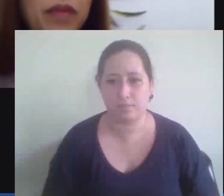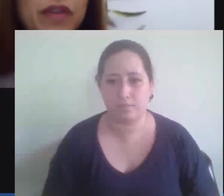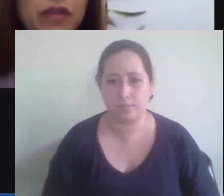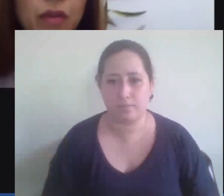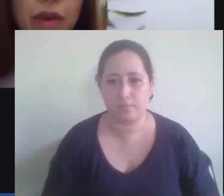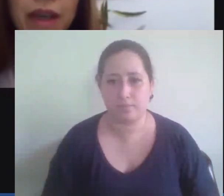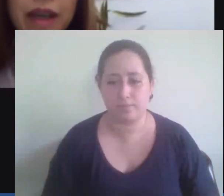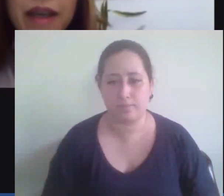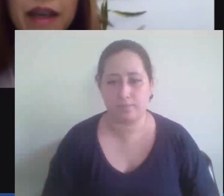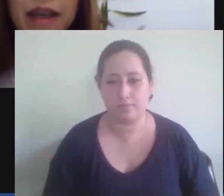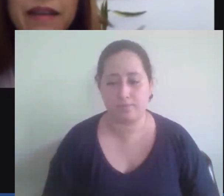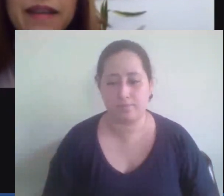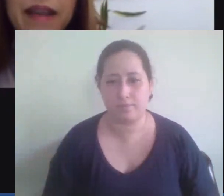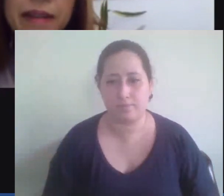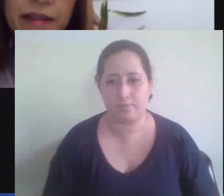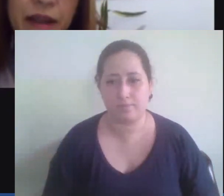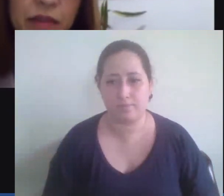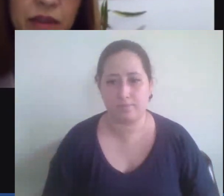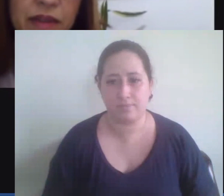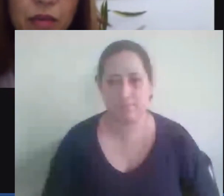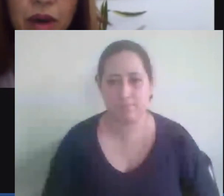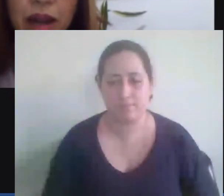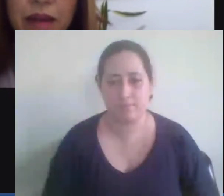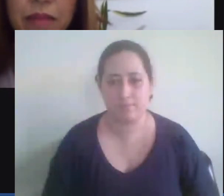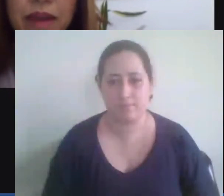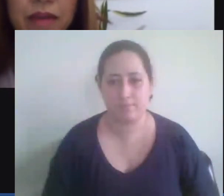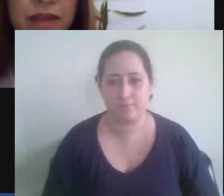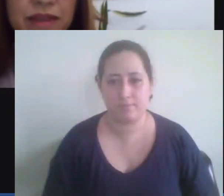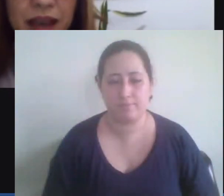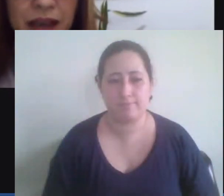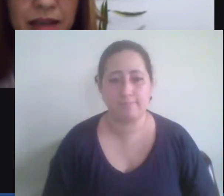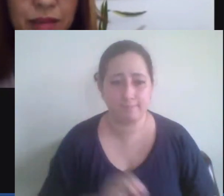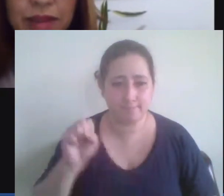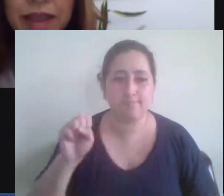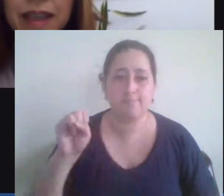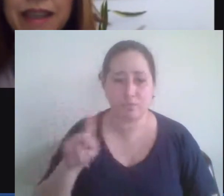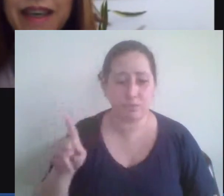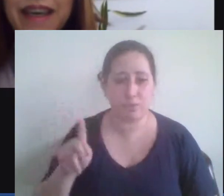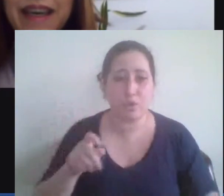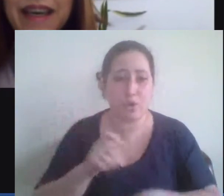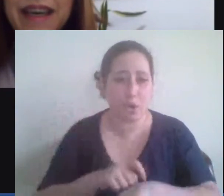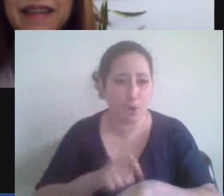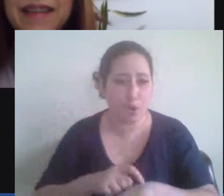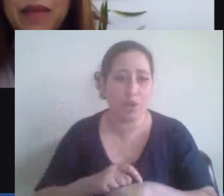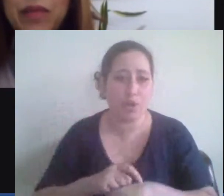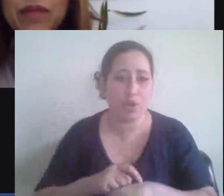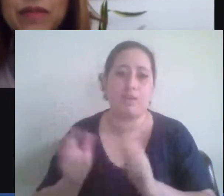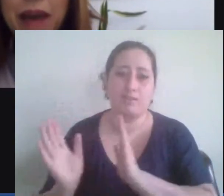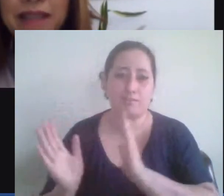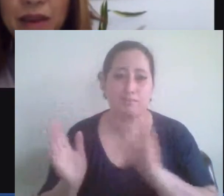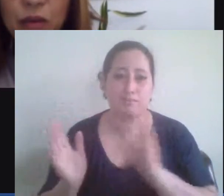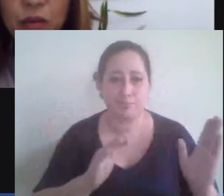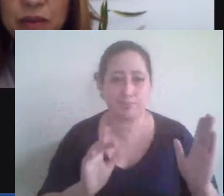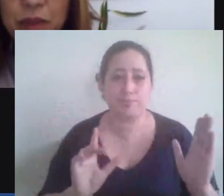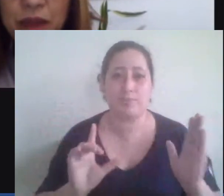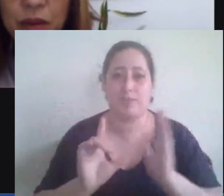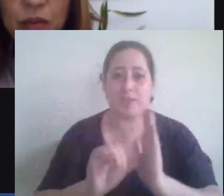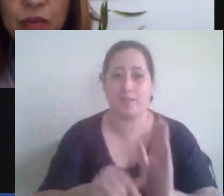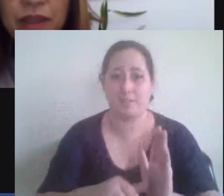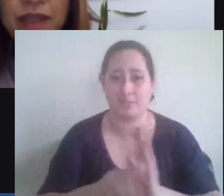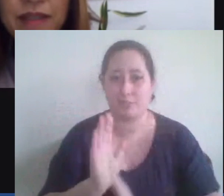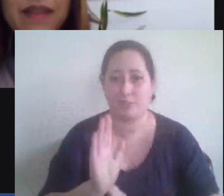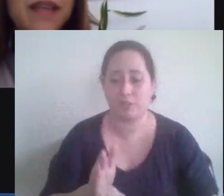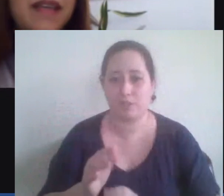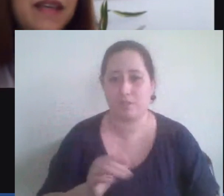sim professor estamos assim com o horário bem avançado né temos